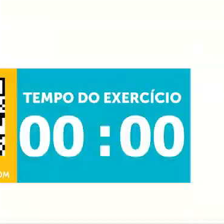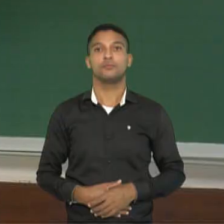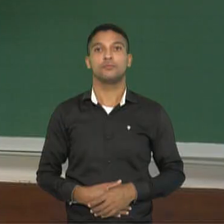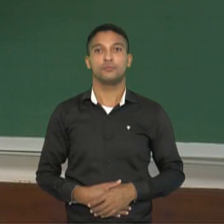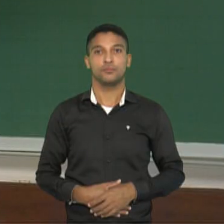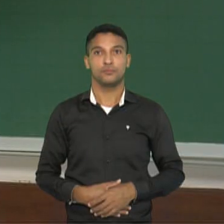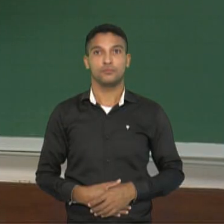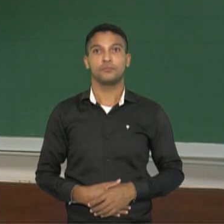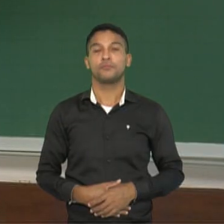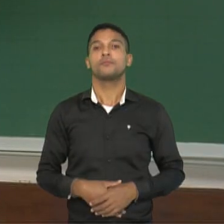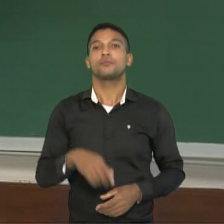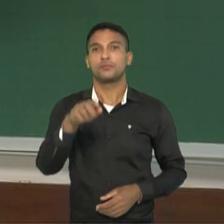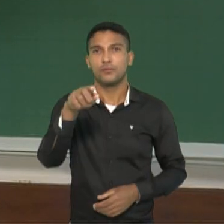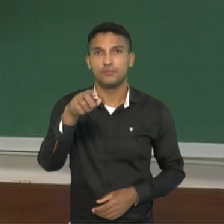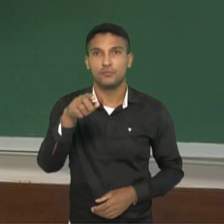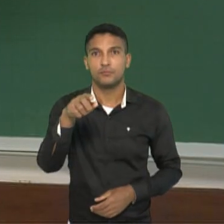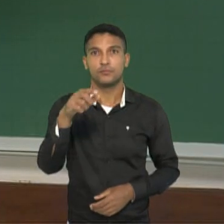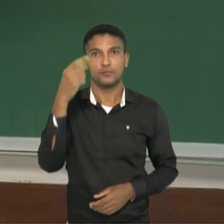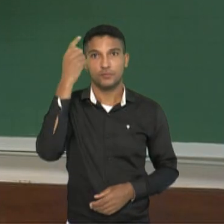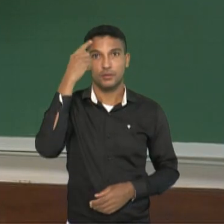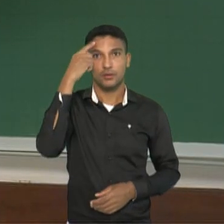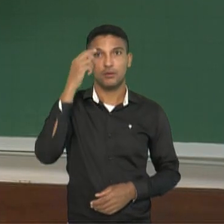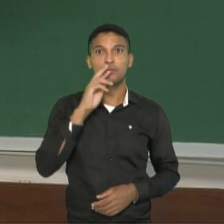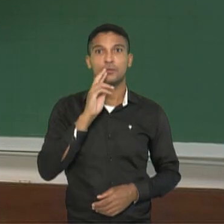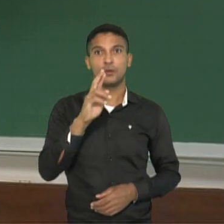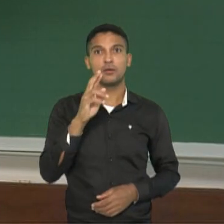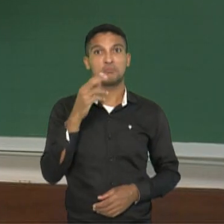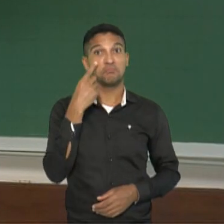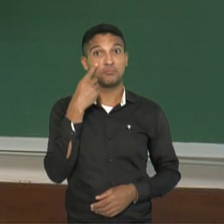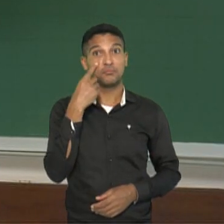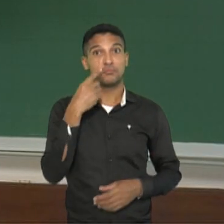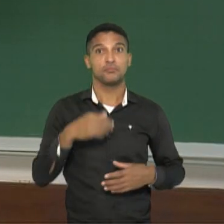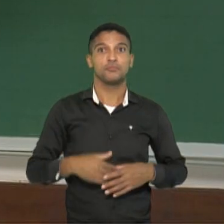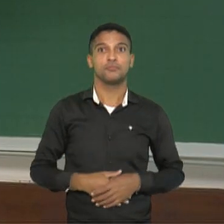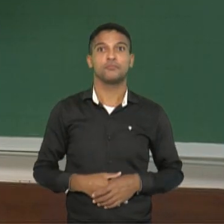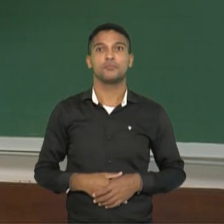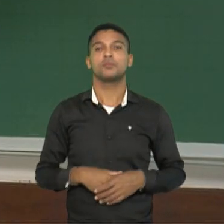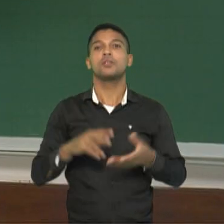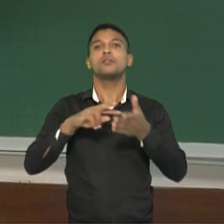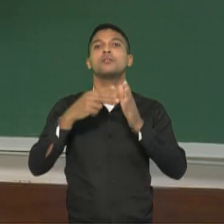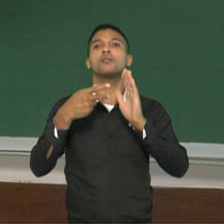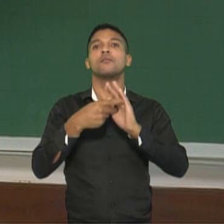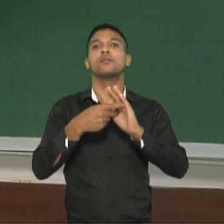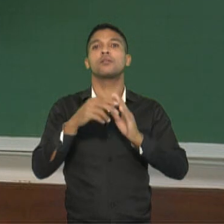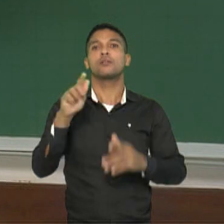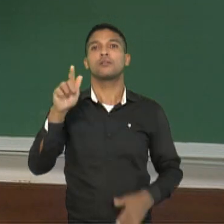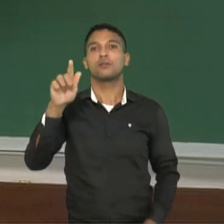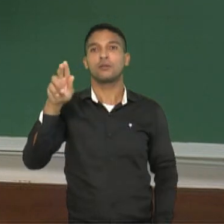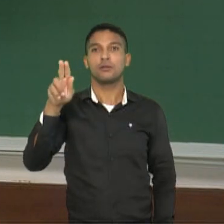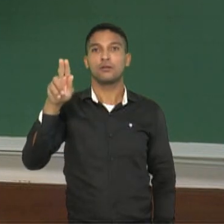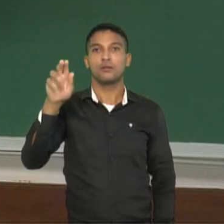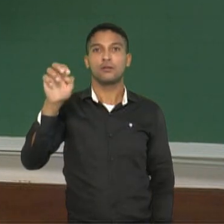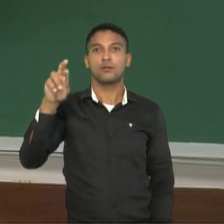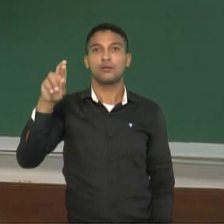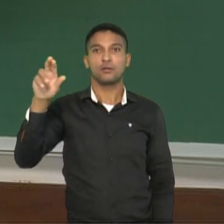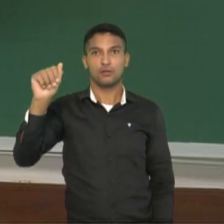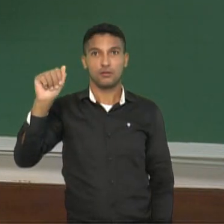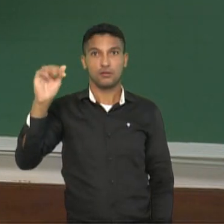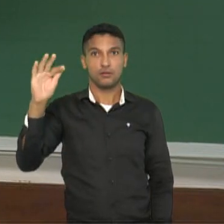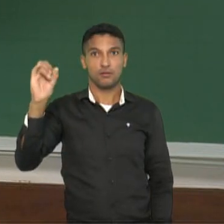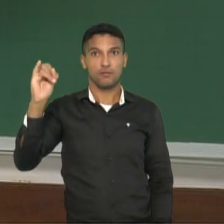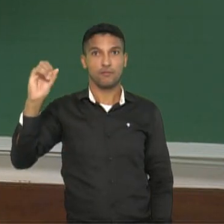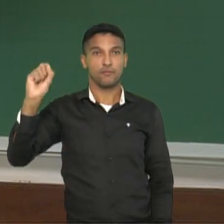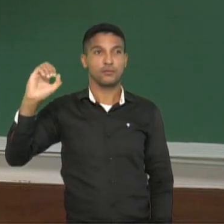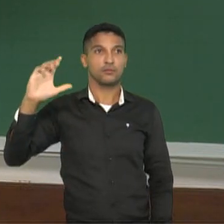E aí, pessoal? Pensaram essa questão? O que seria a guerra fiscal? Bom, na primeira